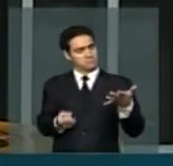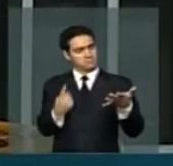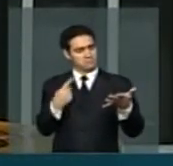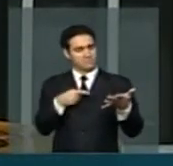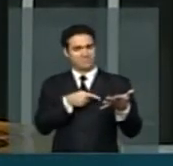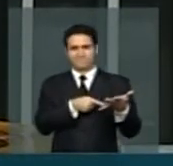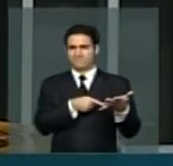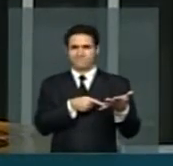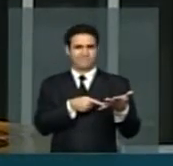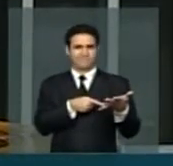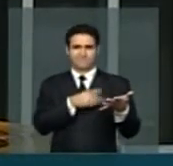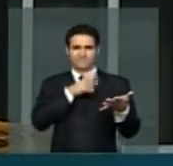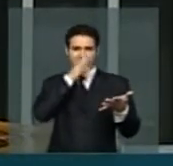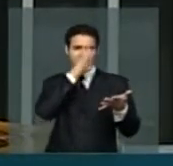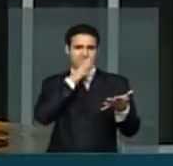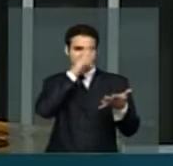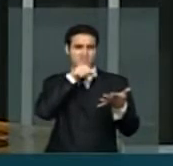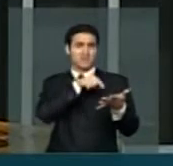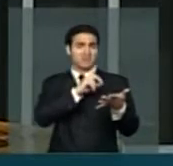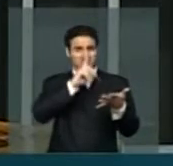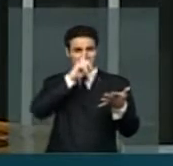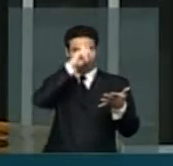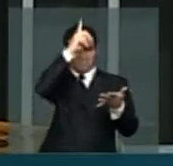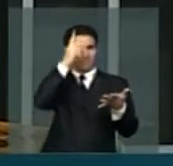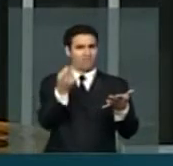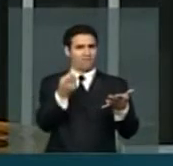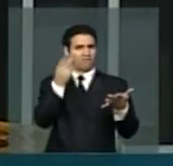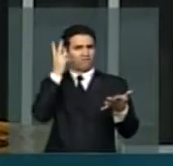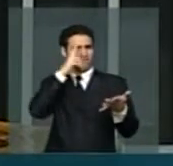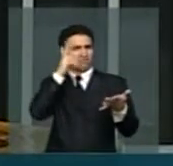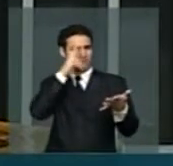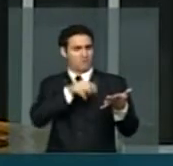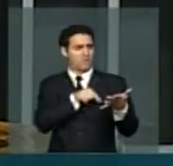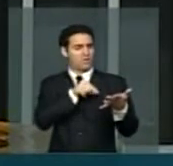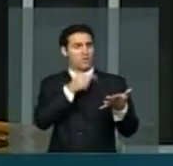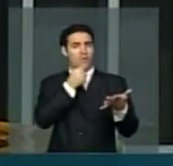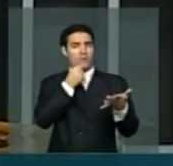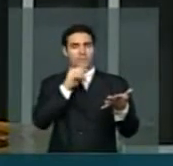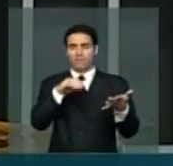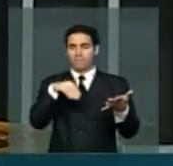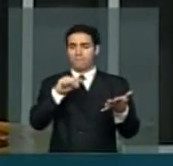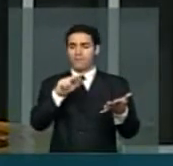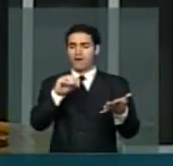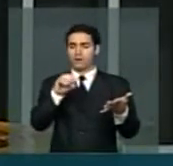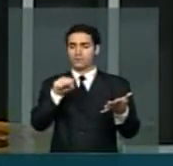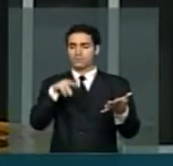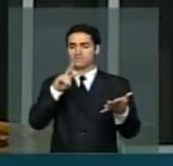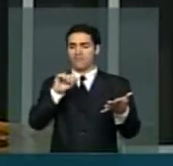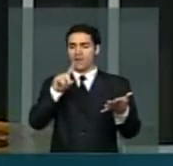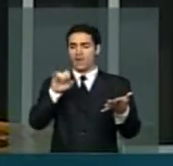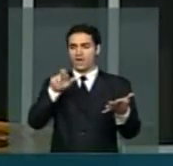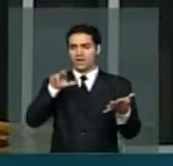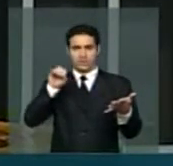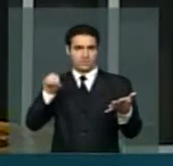inventando a história de que o Valério, Max Valério, teria